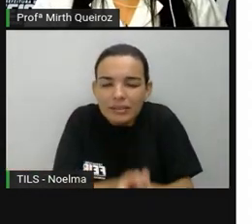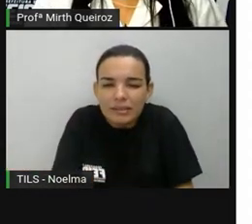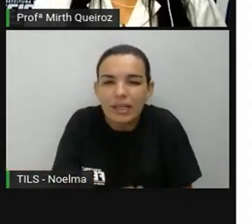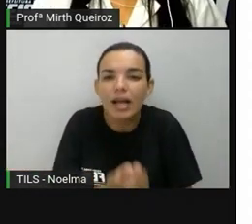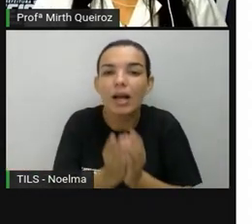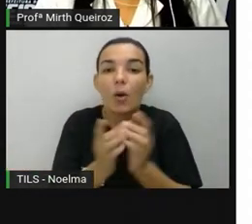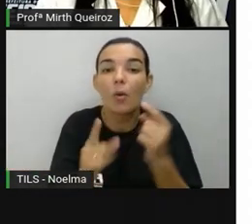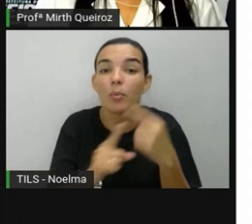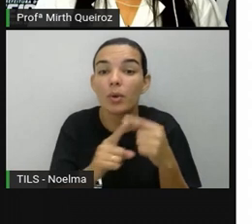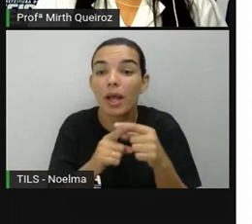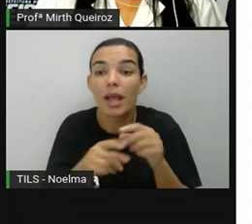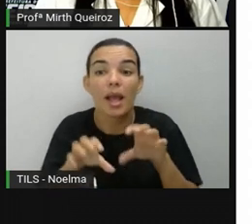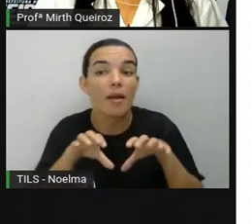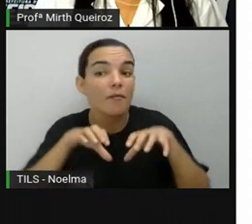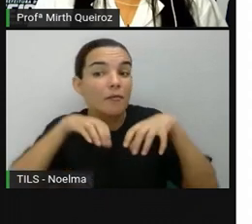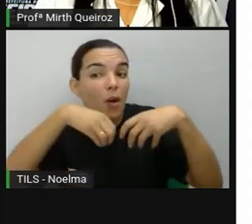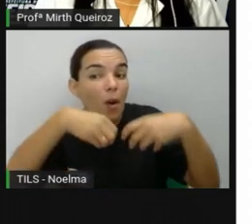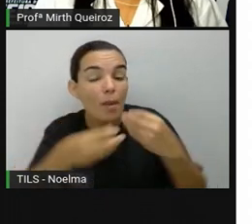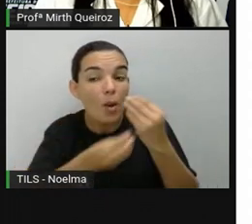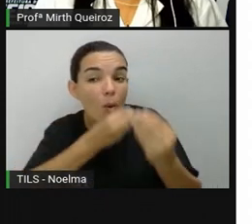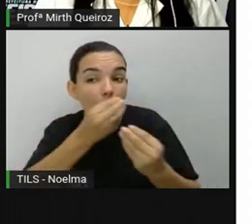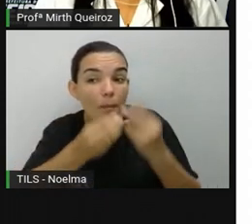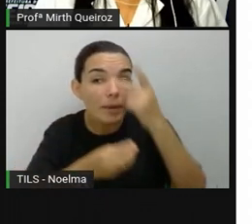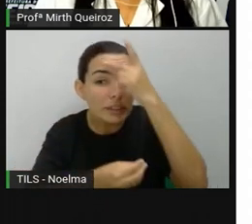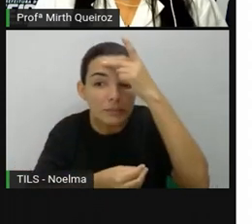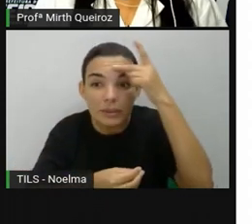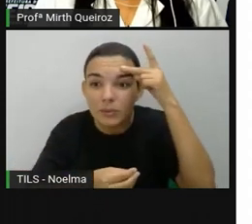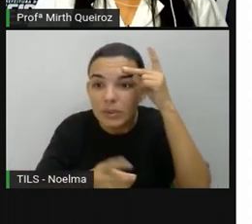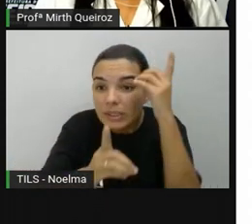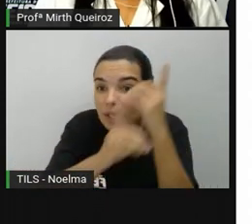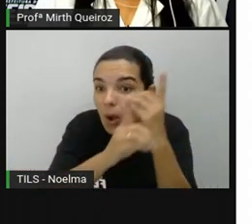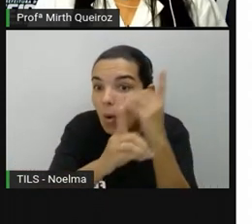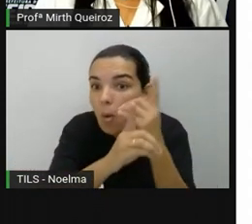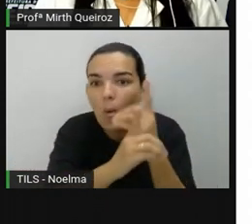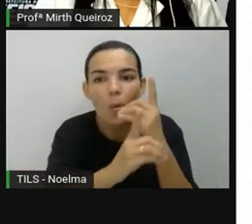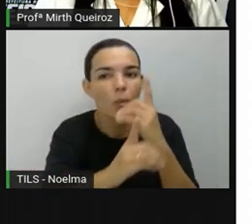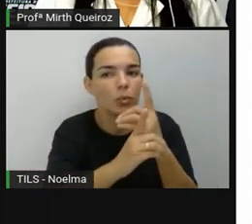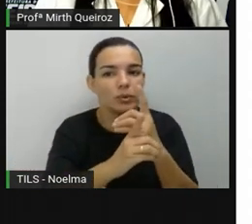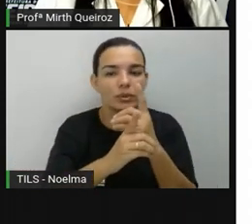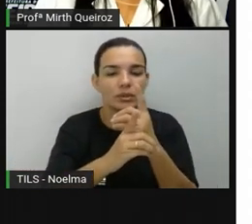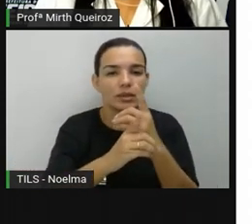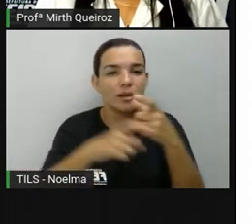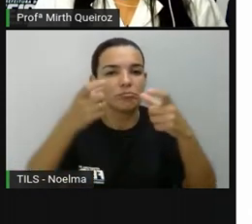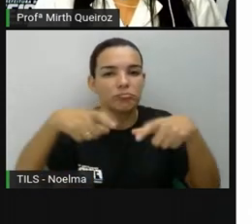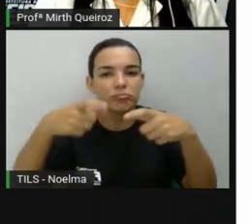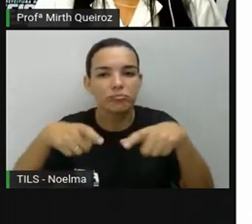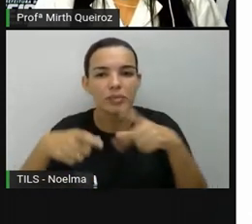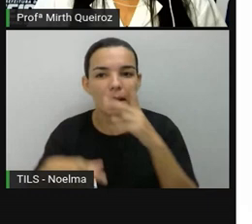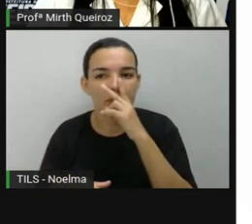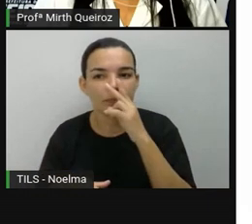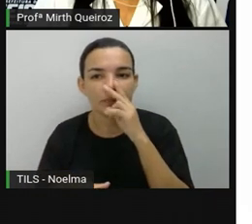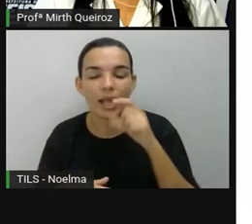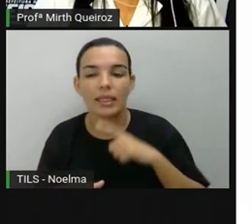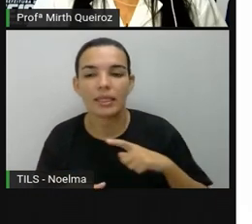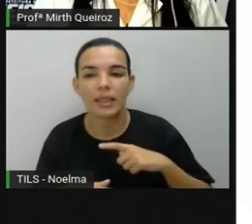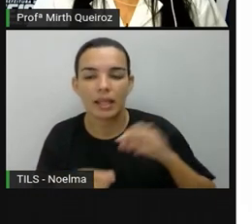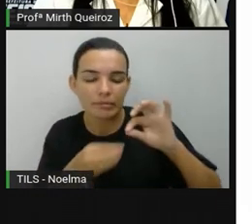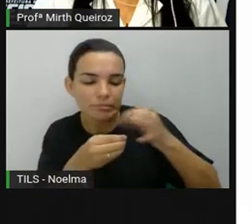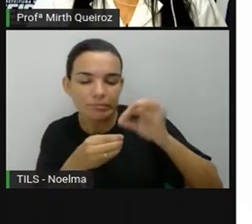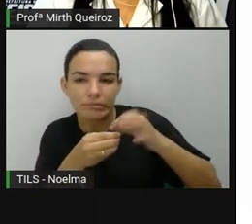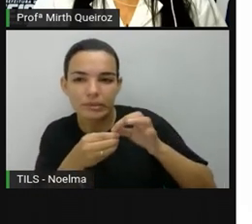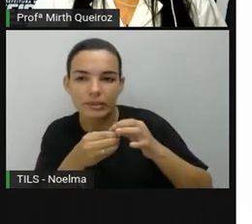se localizarem, né? É chamado de bússola. A bússola é um objeto com uma agulha magnética que ela é atraída